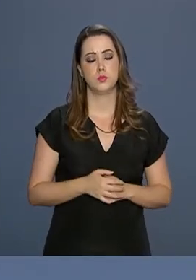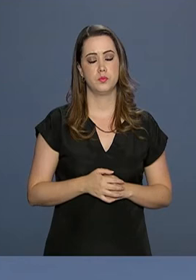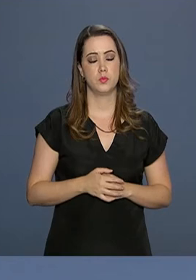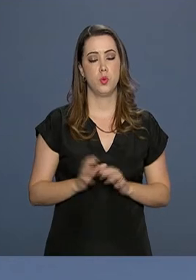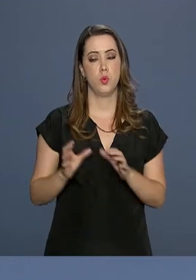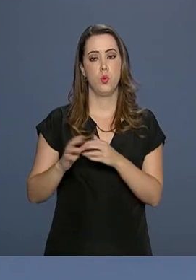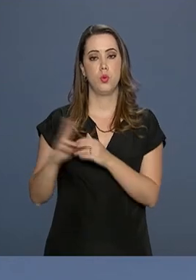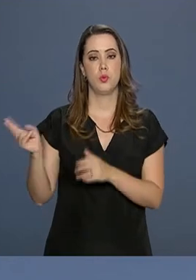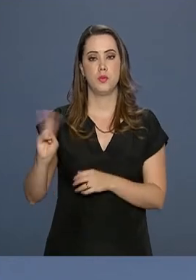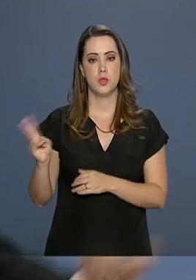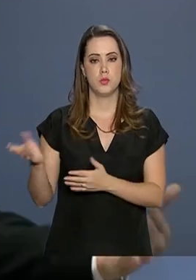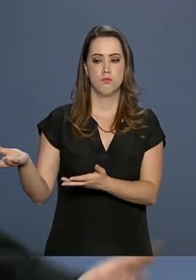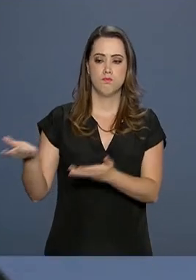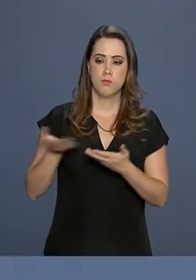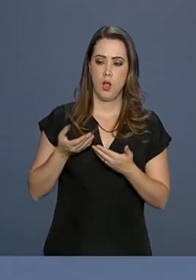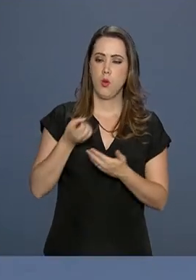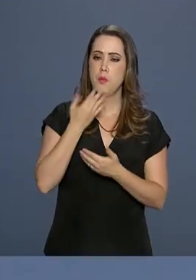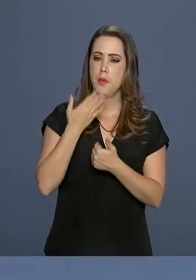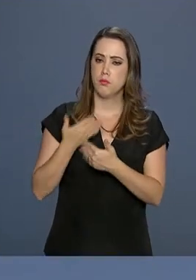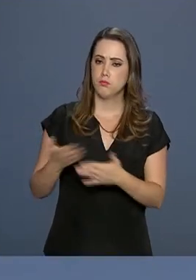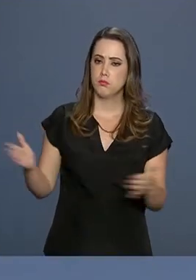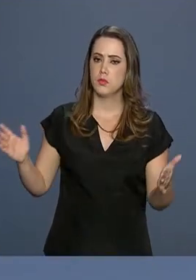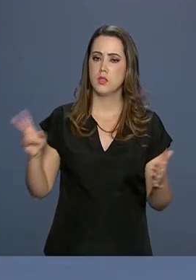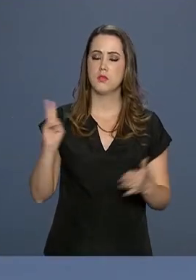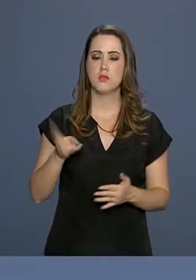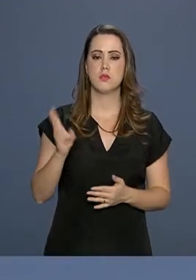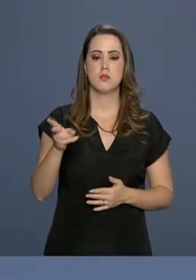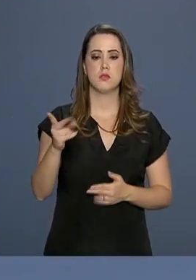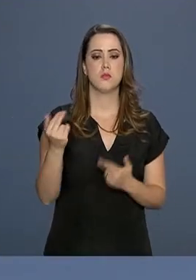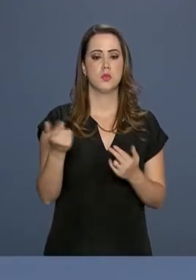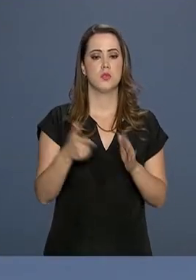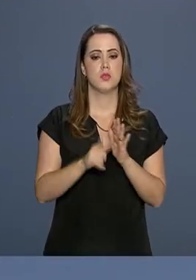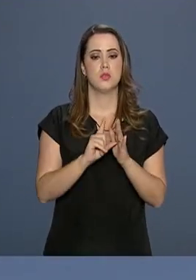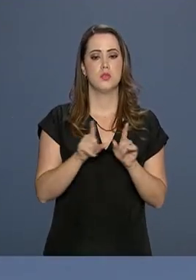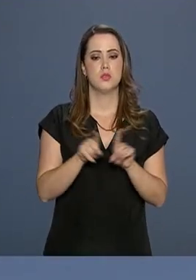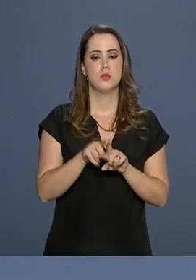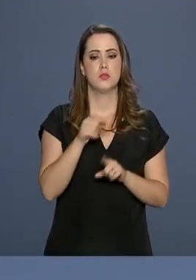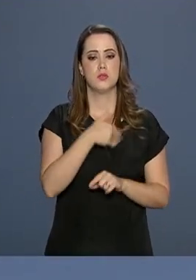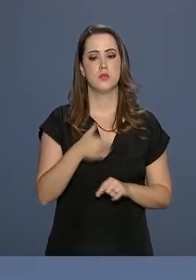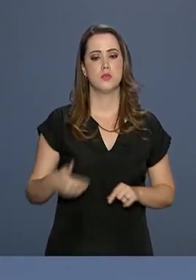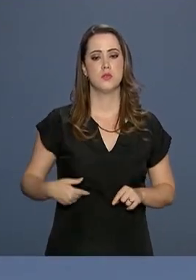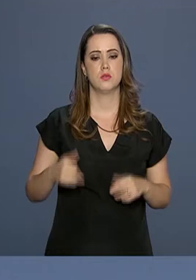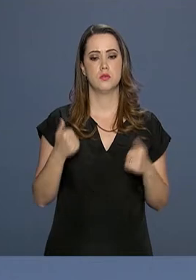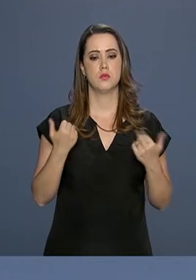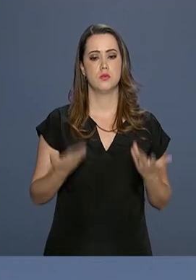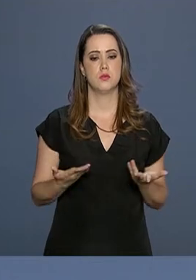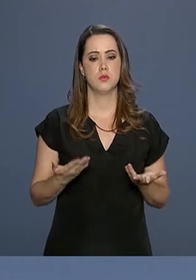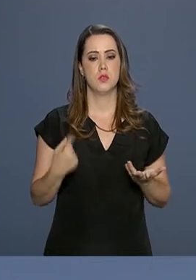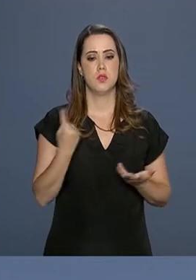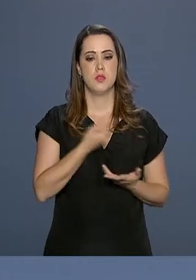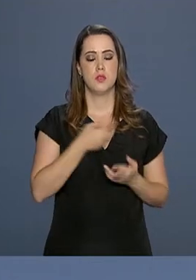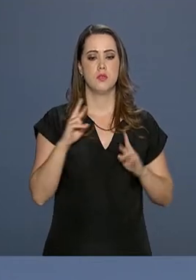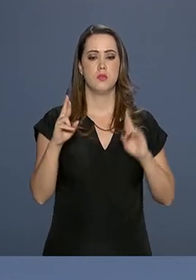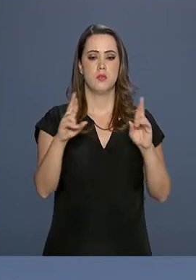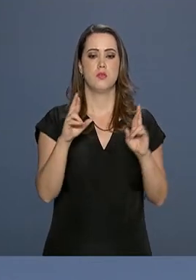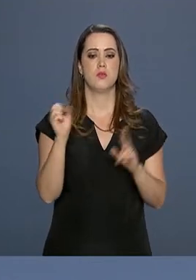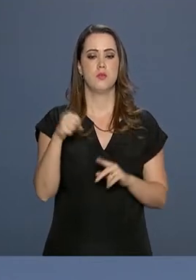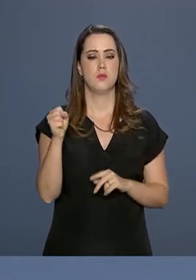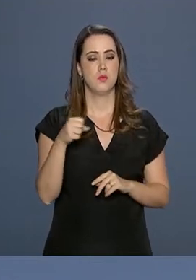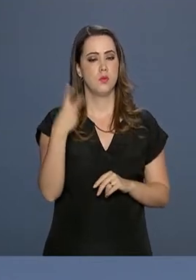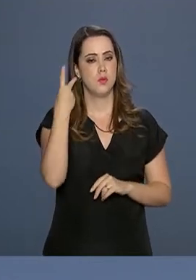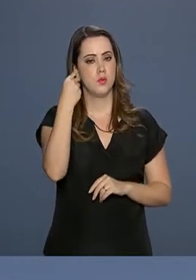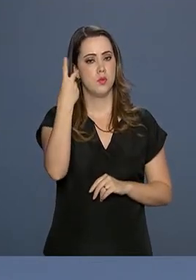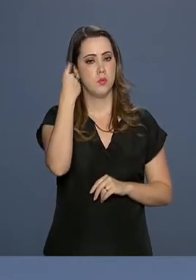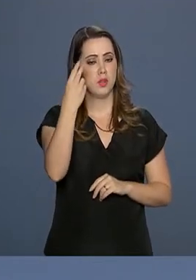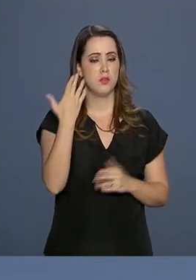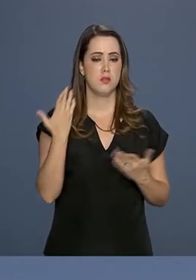maneira que o Brasil pode acolhê-los, como já vinha sendo feito pelo governo anterior. E nós esperamos que, claro, com a normalização